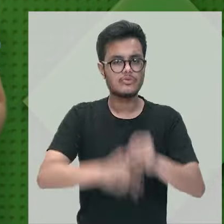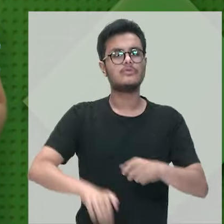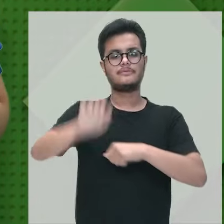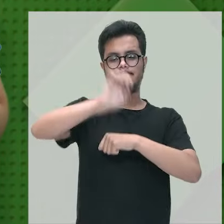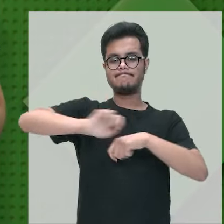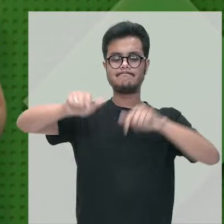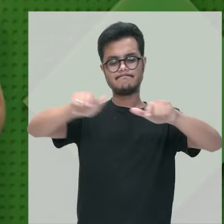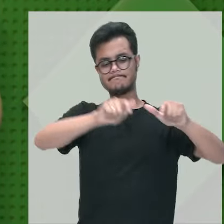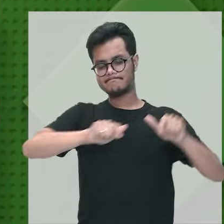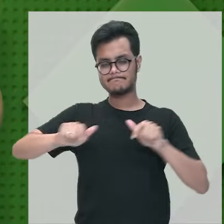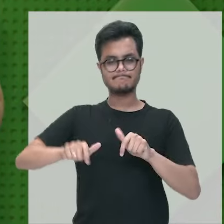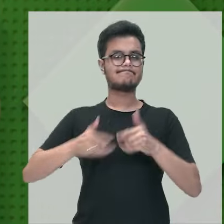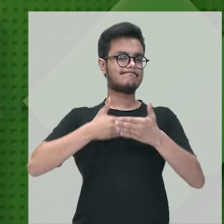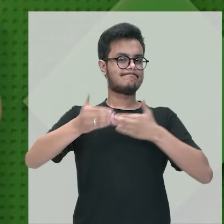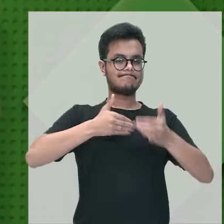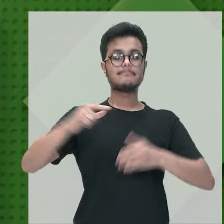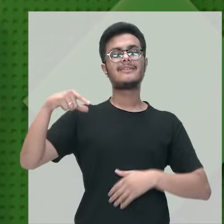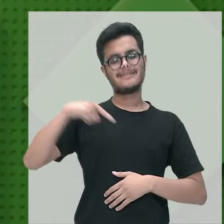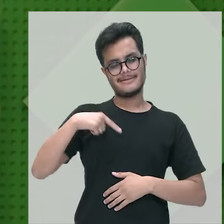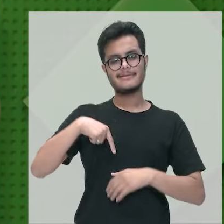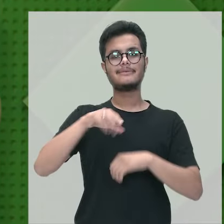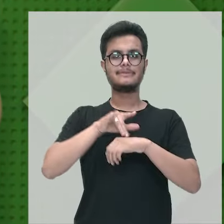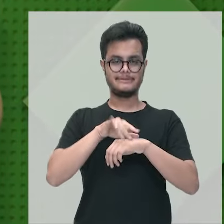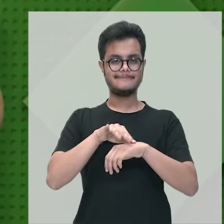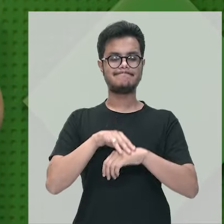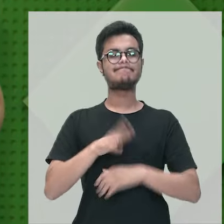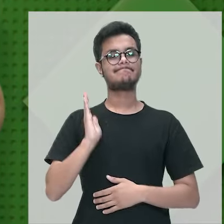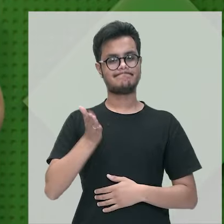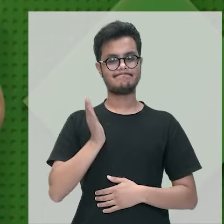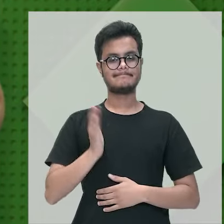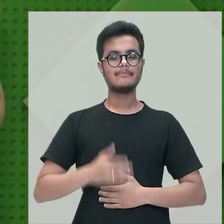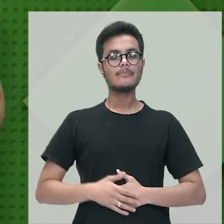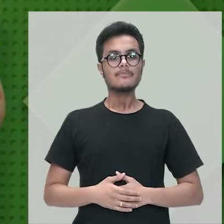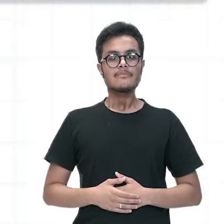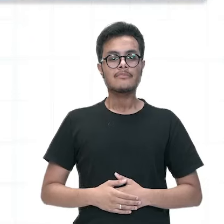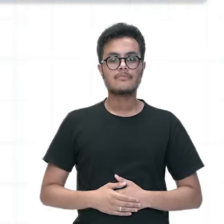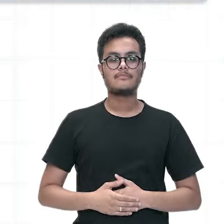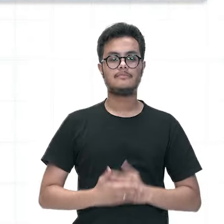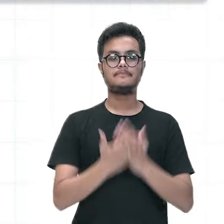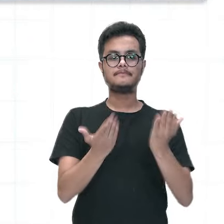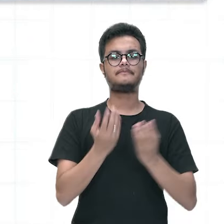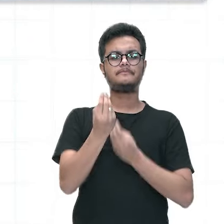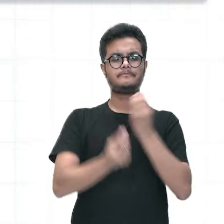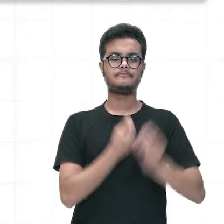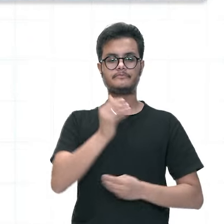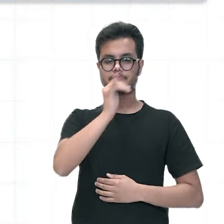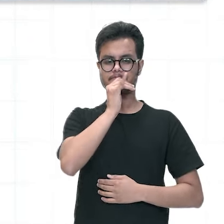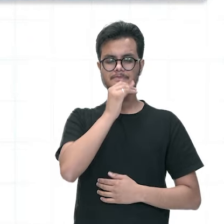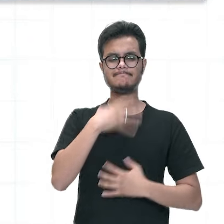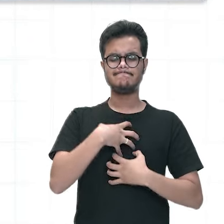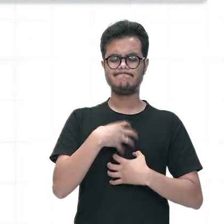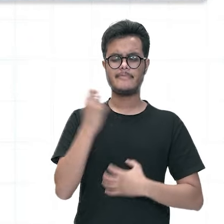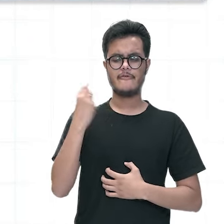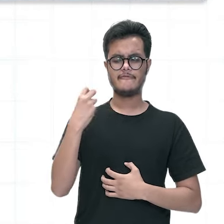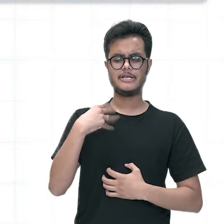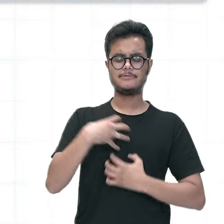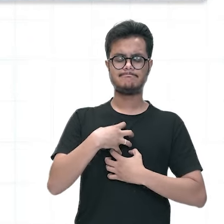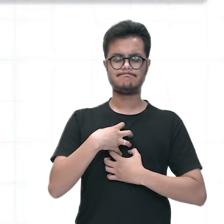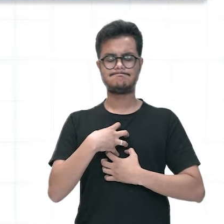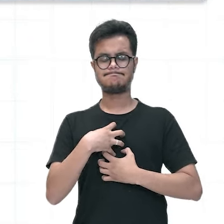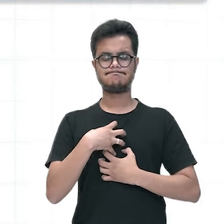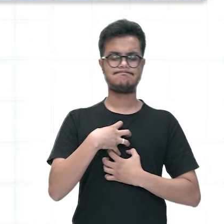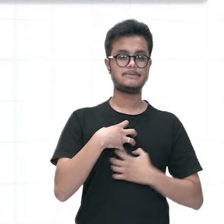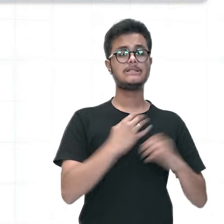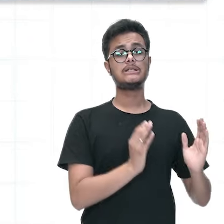locais aqui do nosso país já registraram casos da doença. E como seria aí o período de incubação dessa